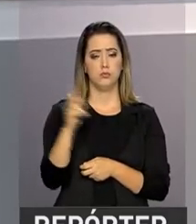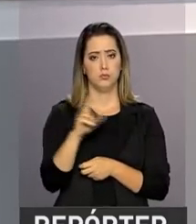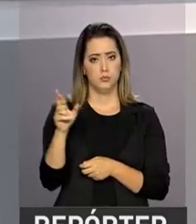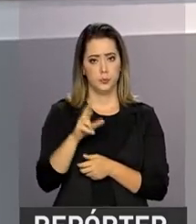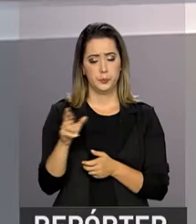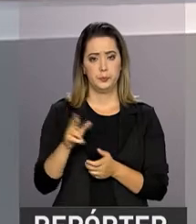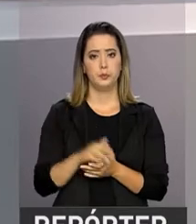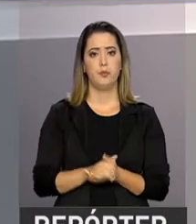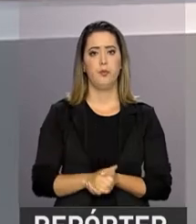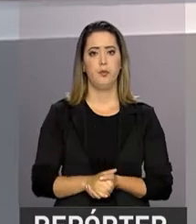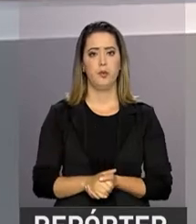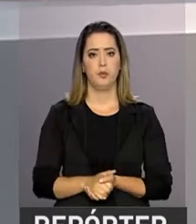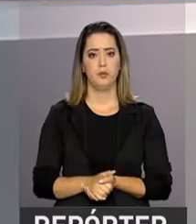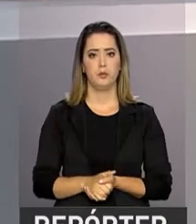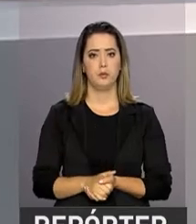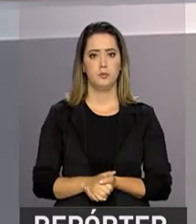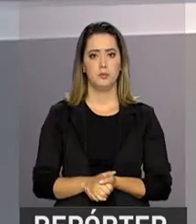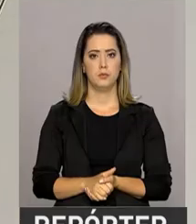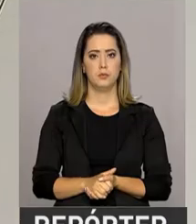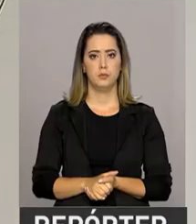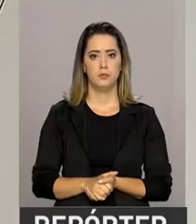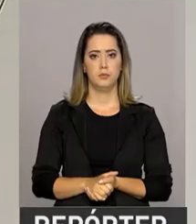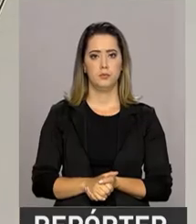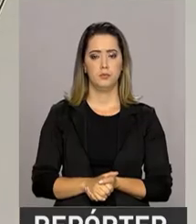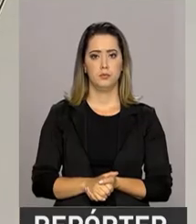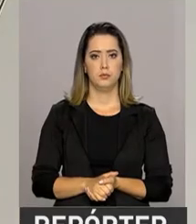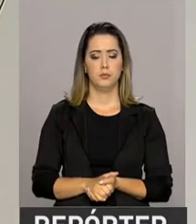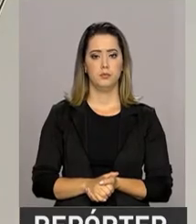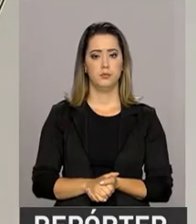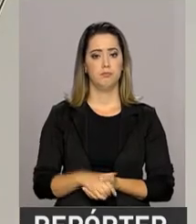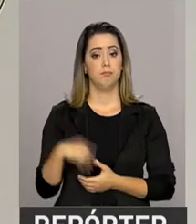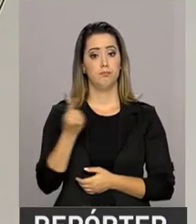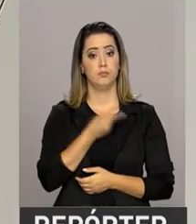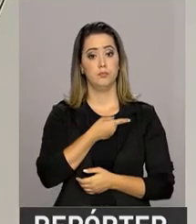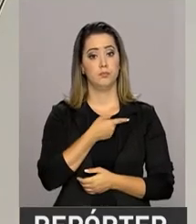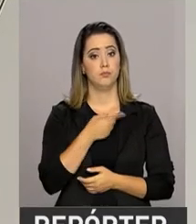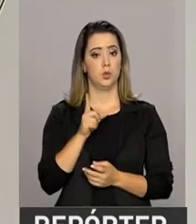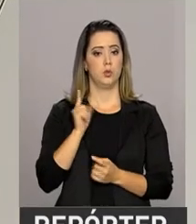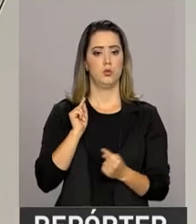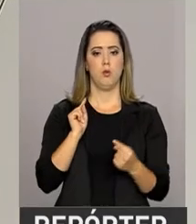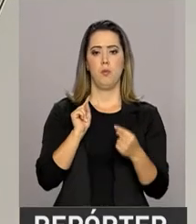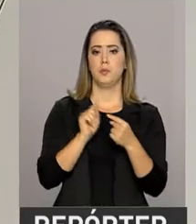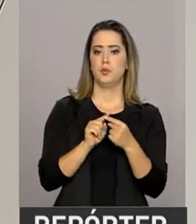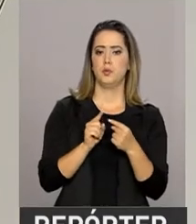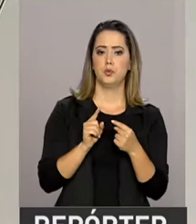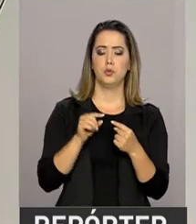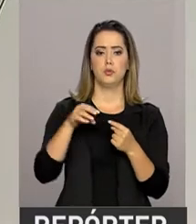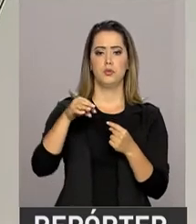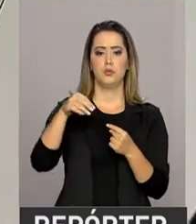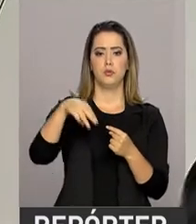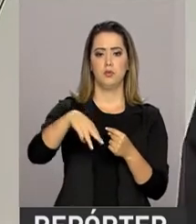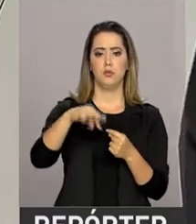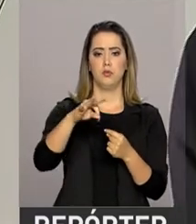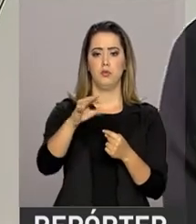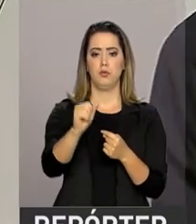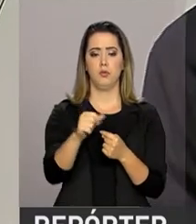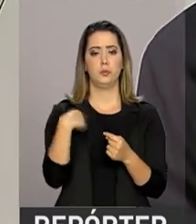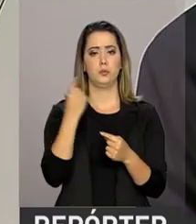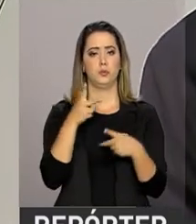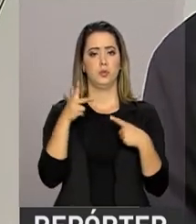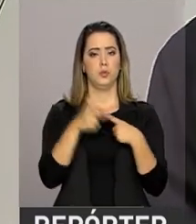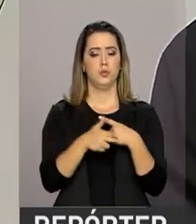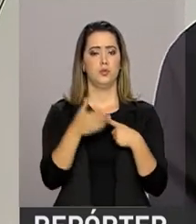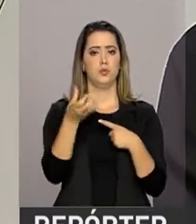bilhões de reais. Não ficamos apenas na fixação da meta, nós cortamos, na verdade,